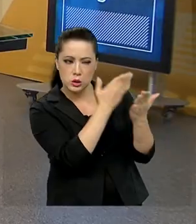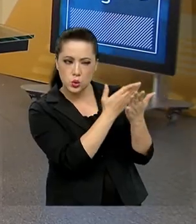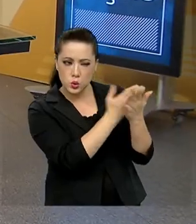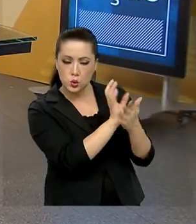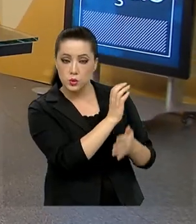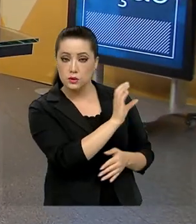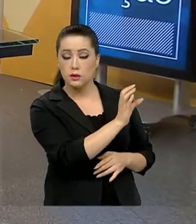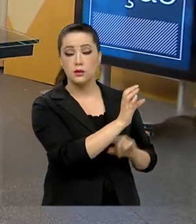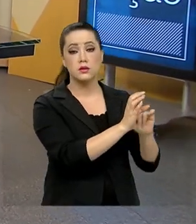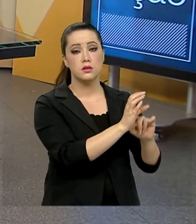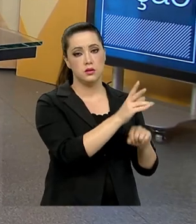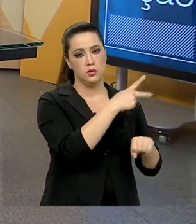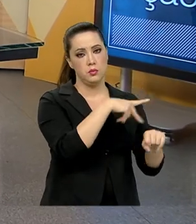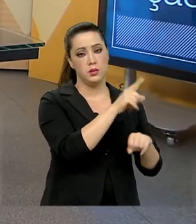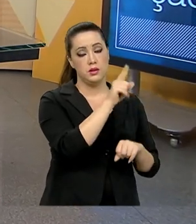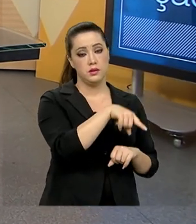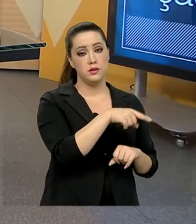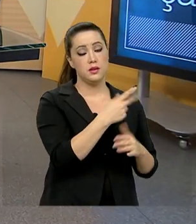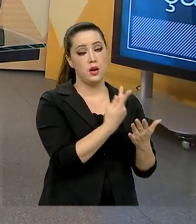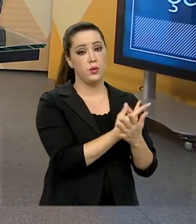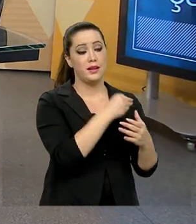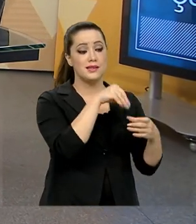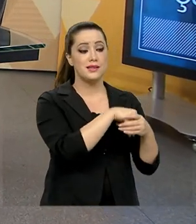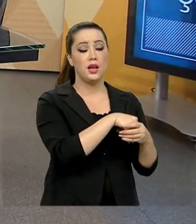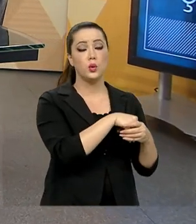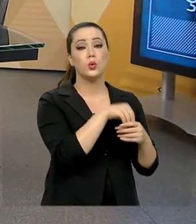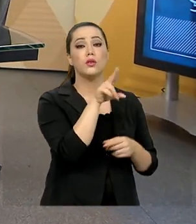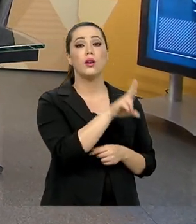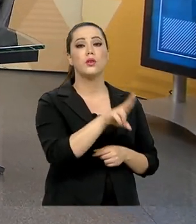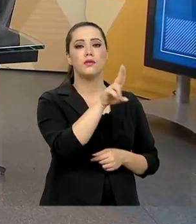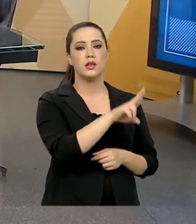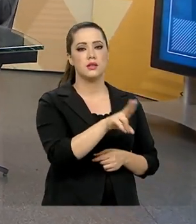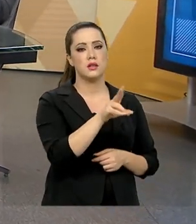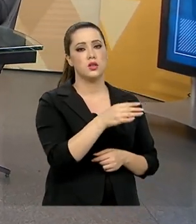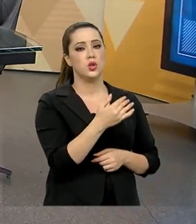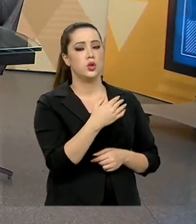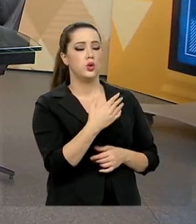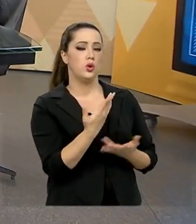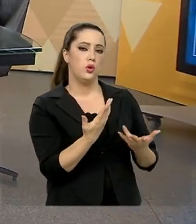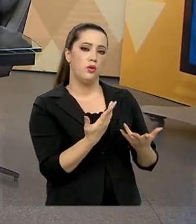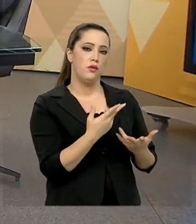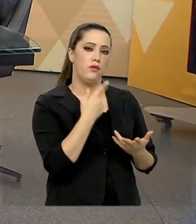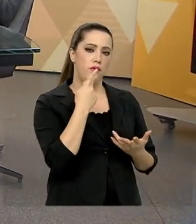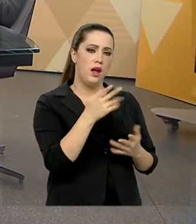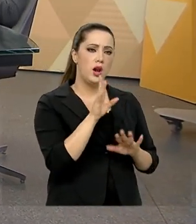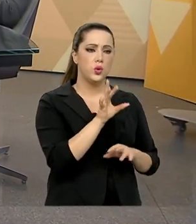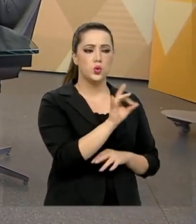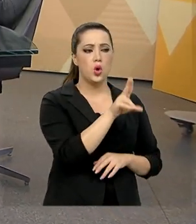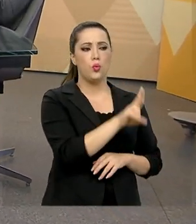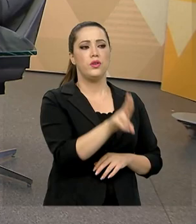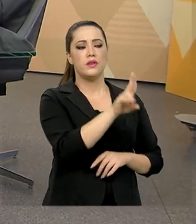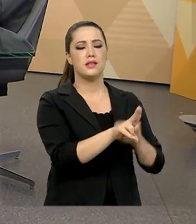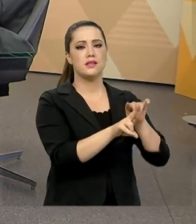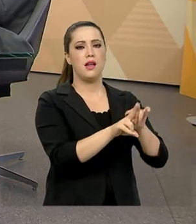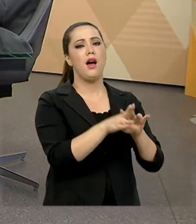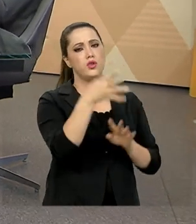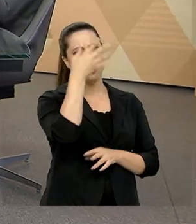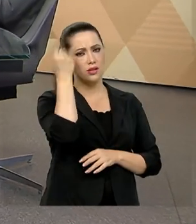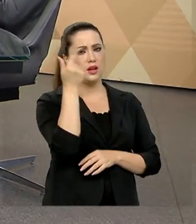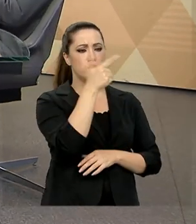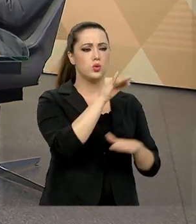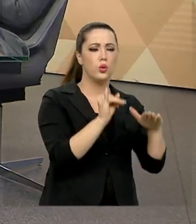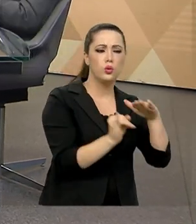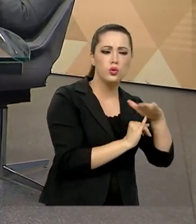país é realizada na universidade. Eu não digo universidade, porque às vezes a gente fala universidade, esquece os institutos